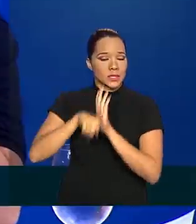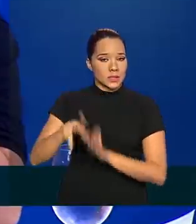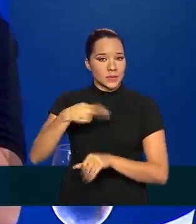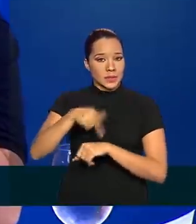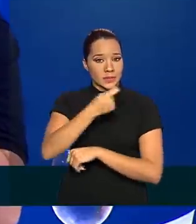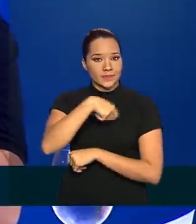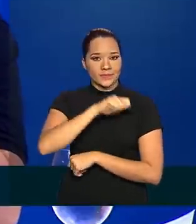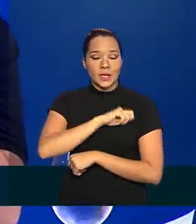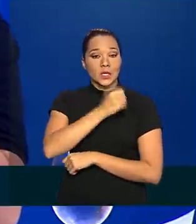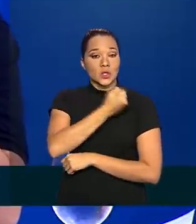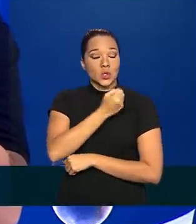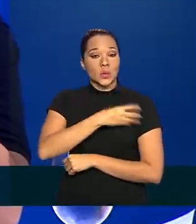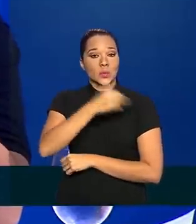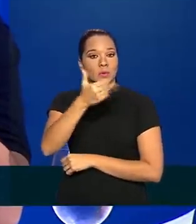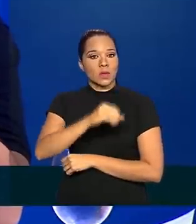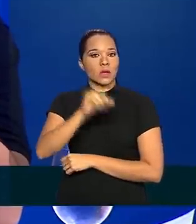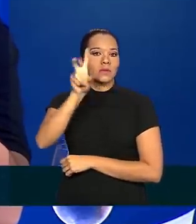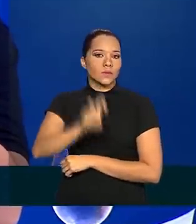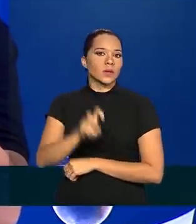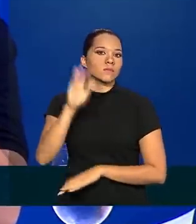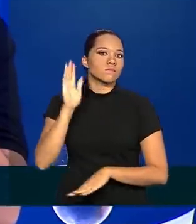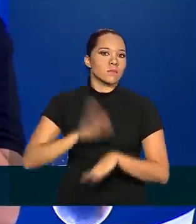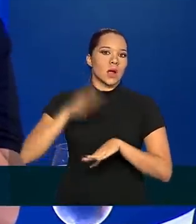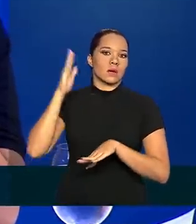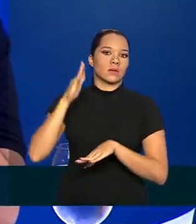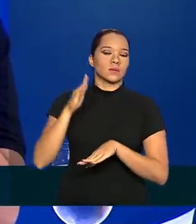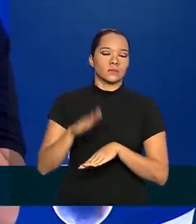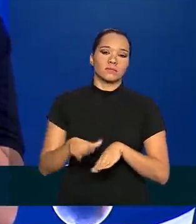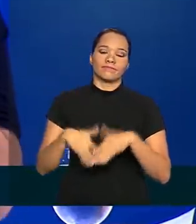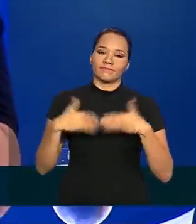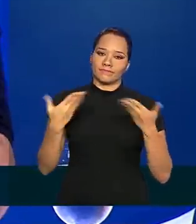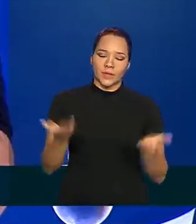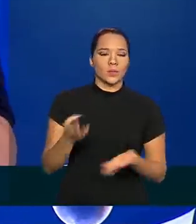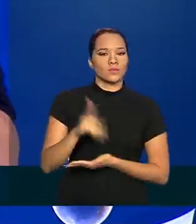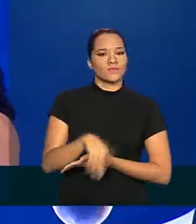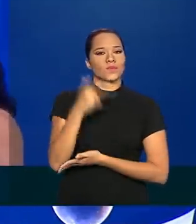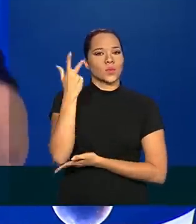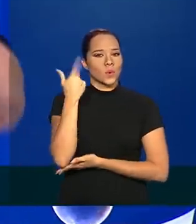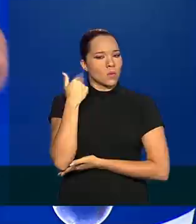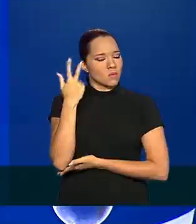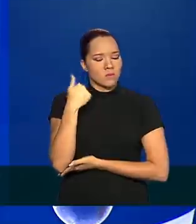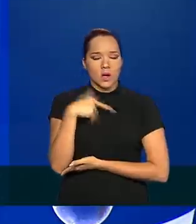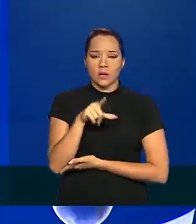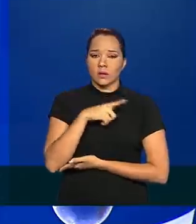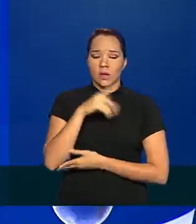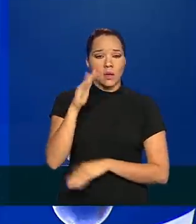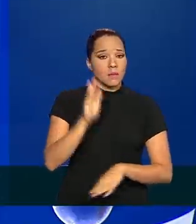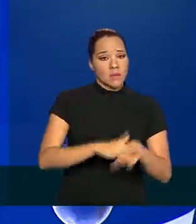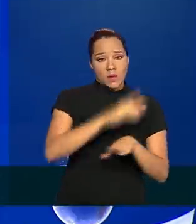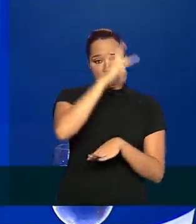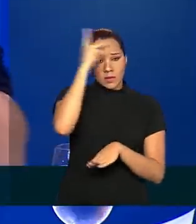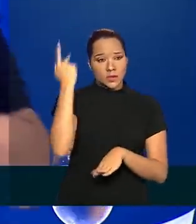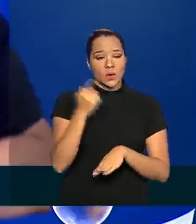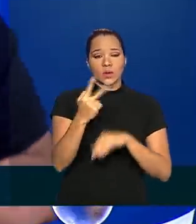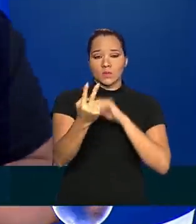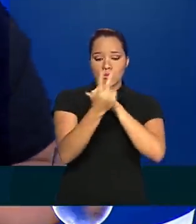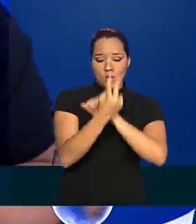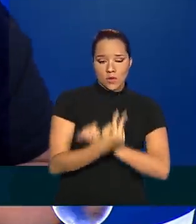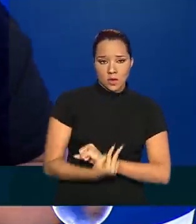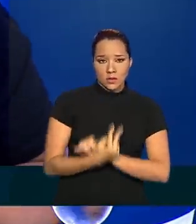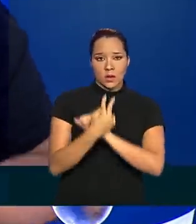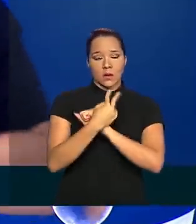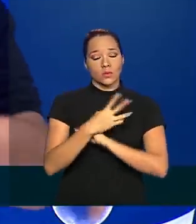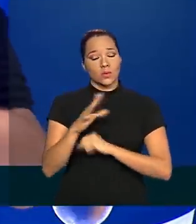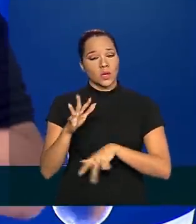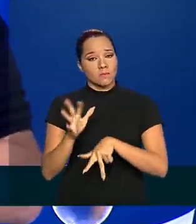esse número é 10 vezes maior. Então, é normal ter mais pessoas com anticorpos do que casos